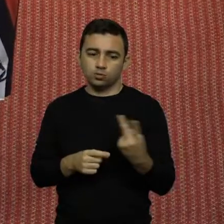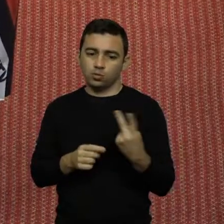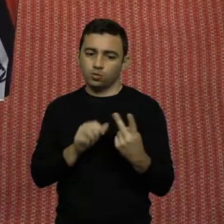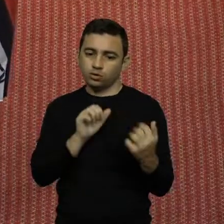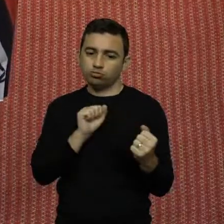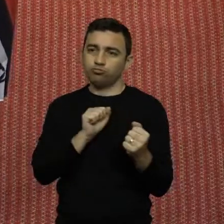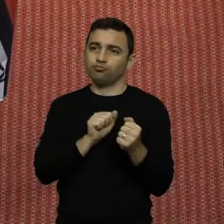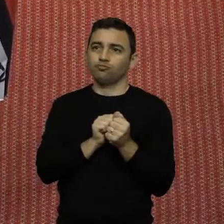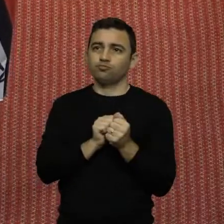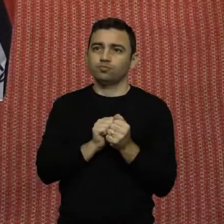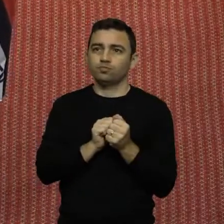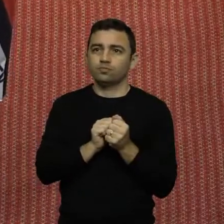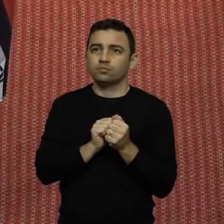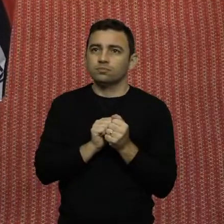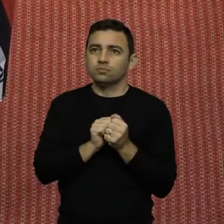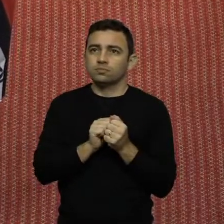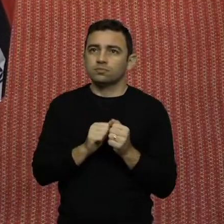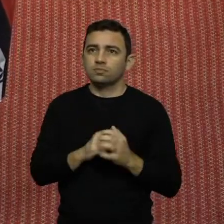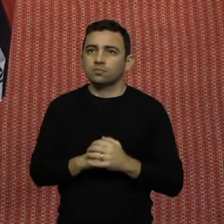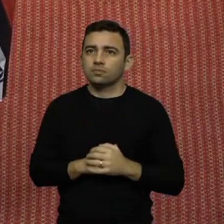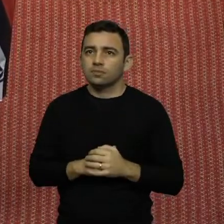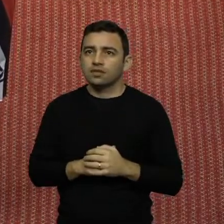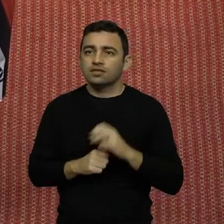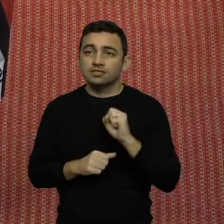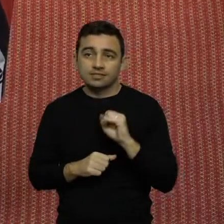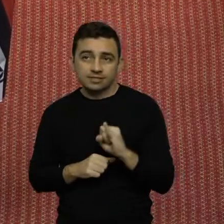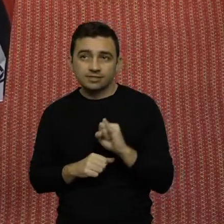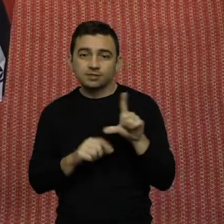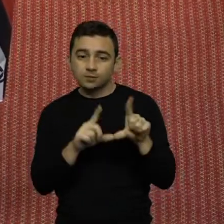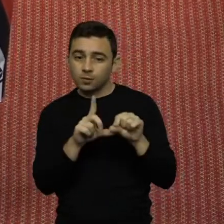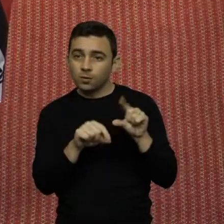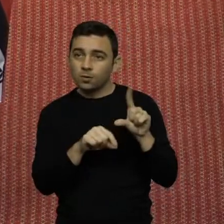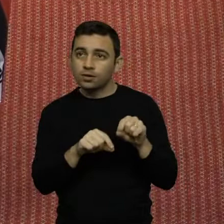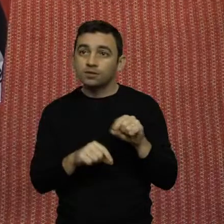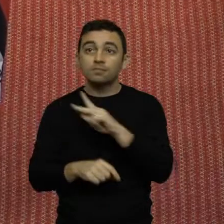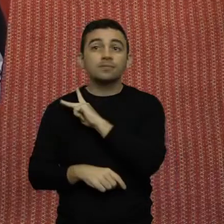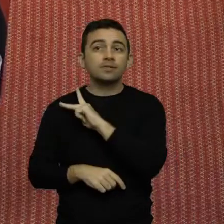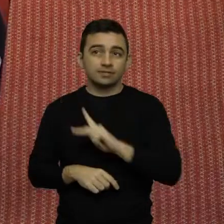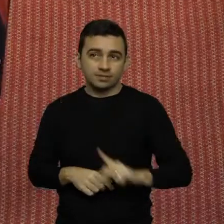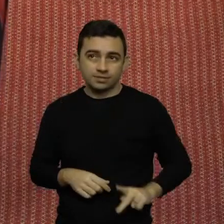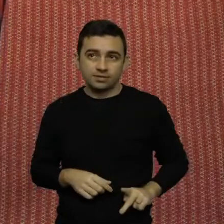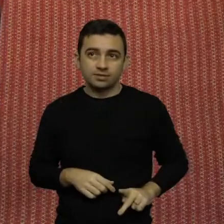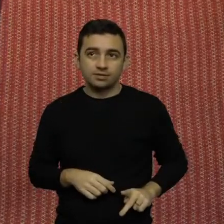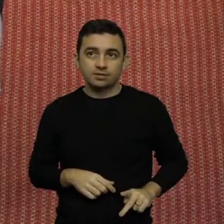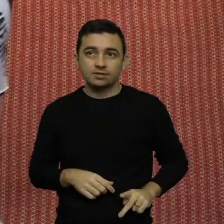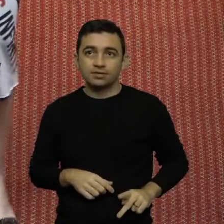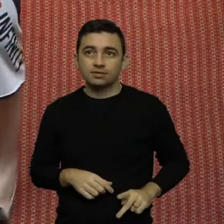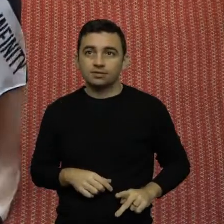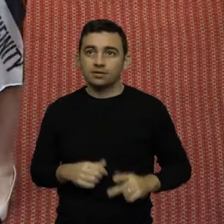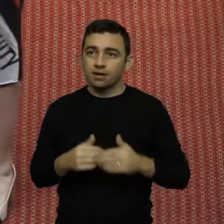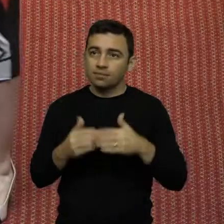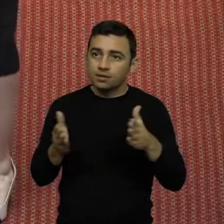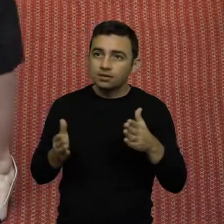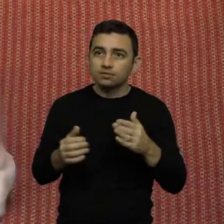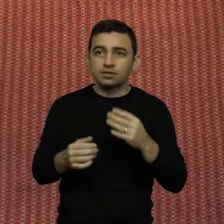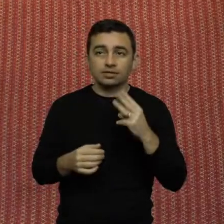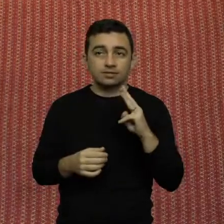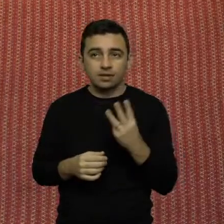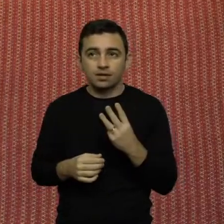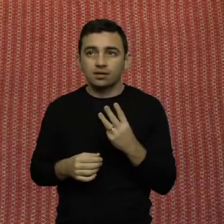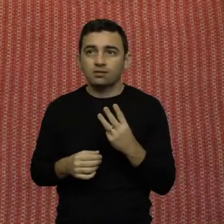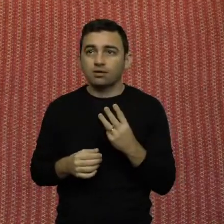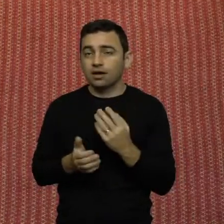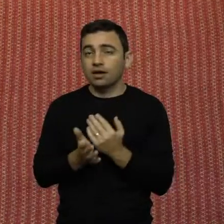com ele, se for indicado pelo presidente, ele vai abrir, o terceiro vai abrir e vai